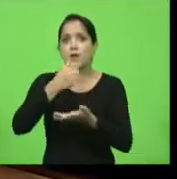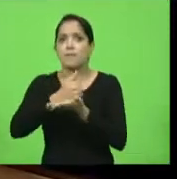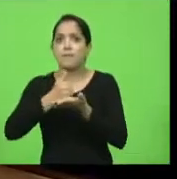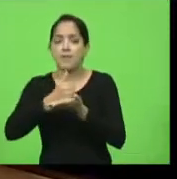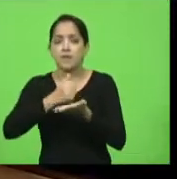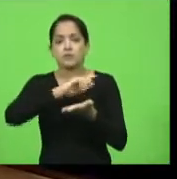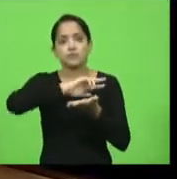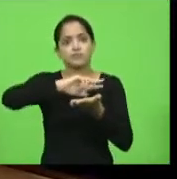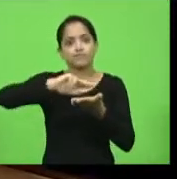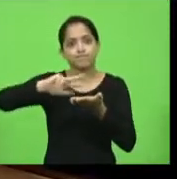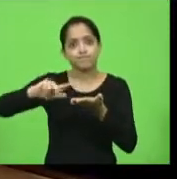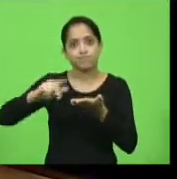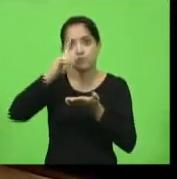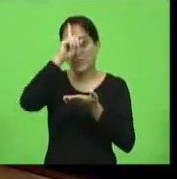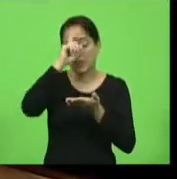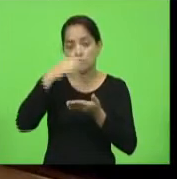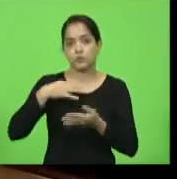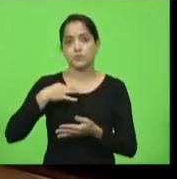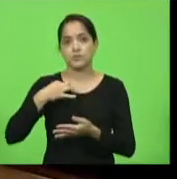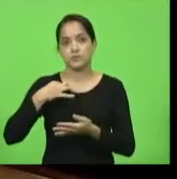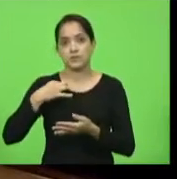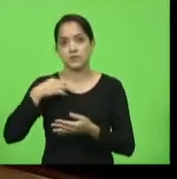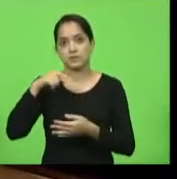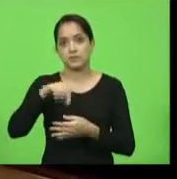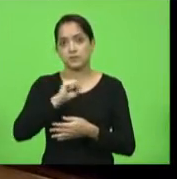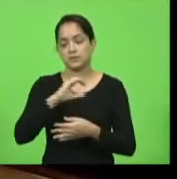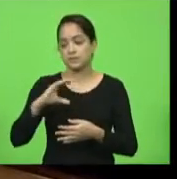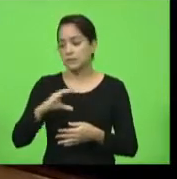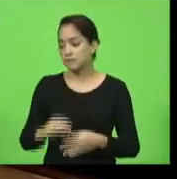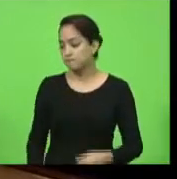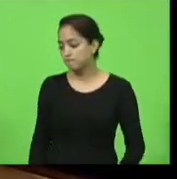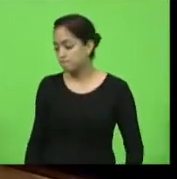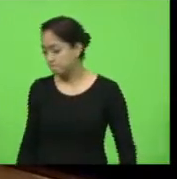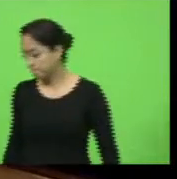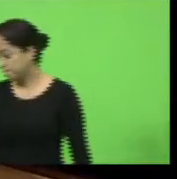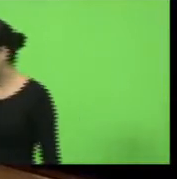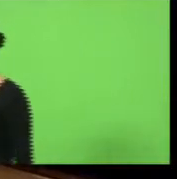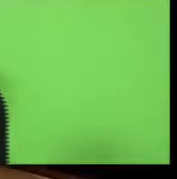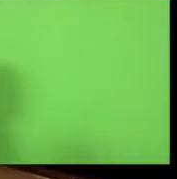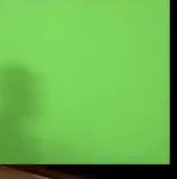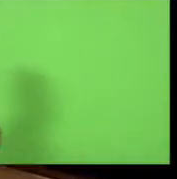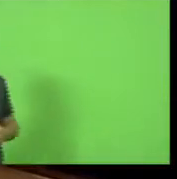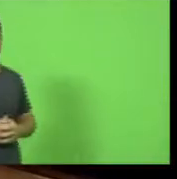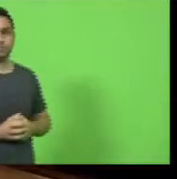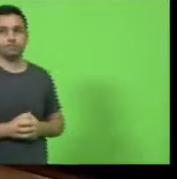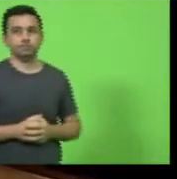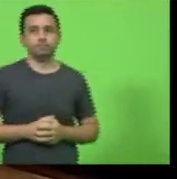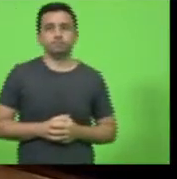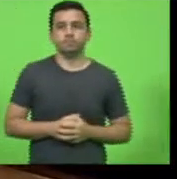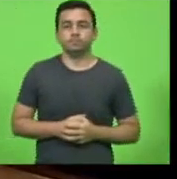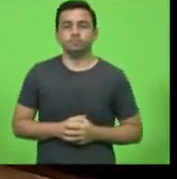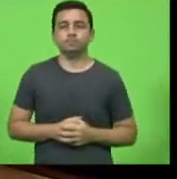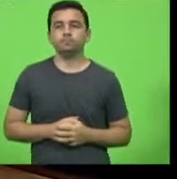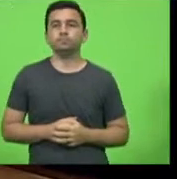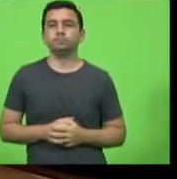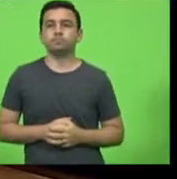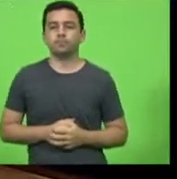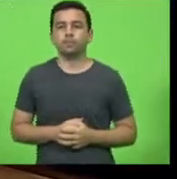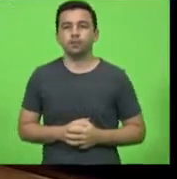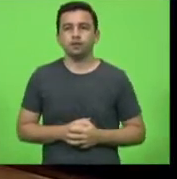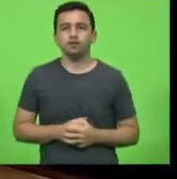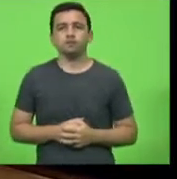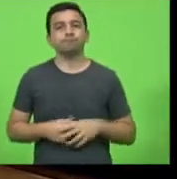para hospitais filantrópicos do Estado de Santa Catarina. A orientação aos hospitais do Estado é para o provisionamento de